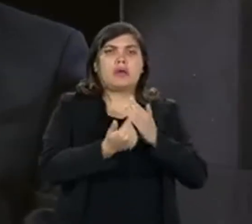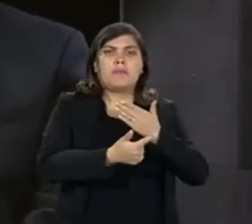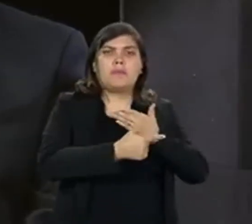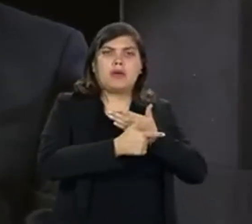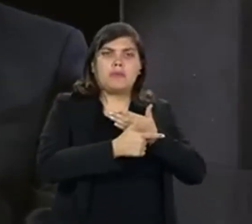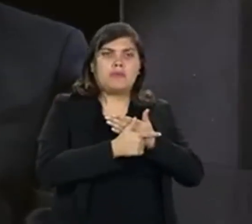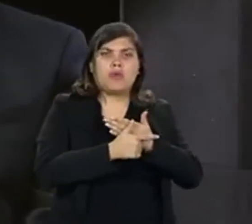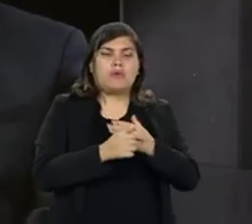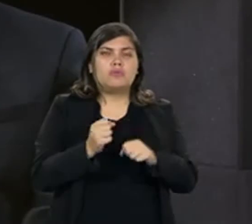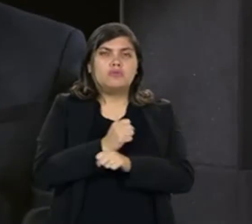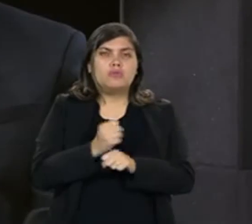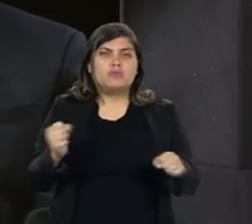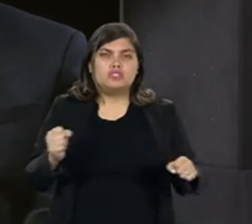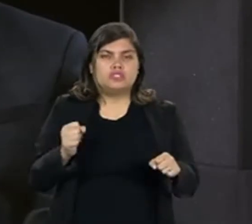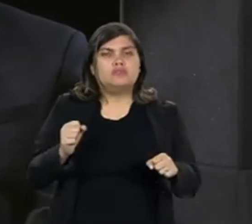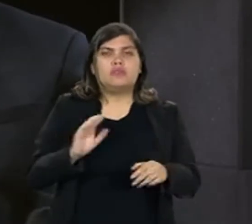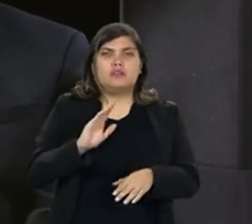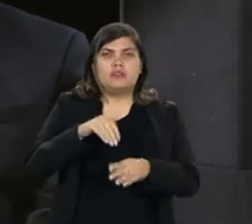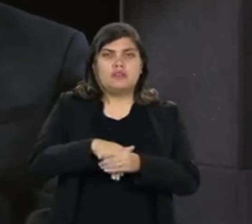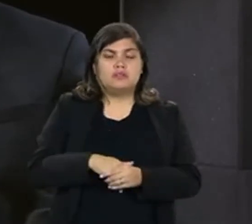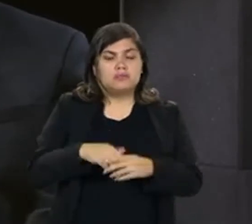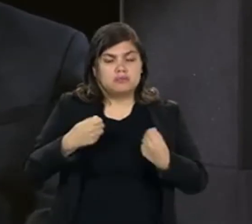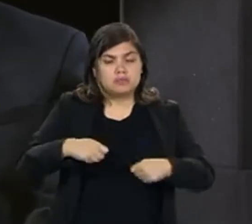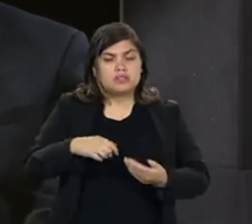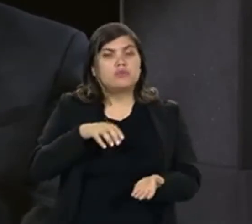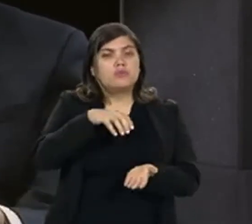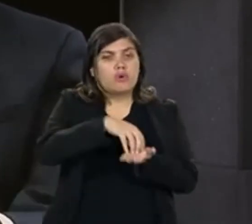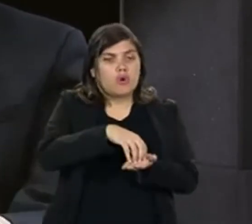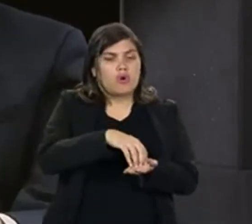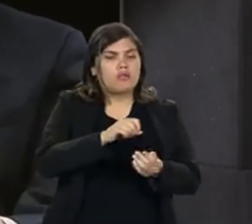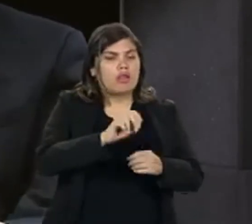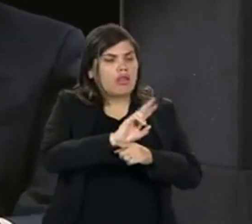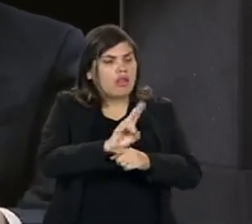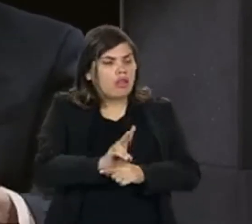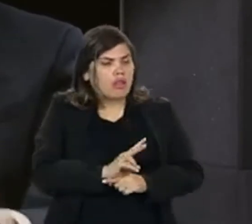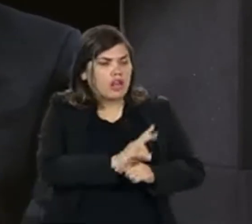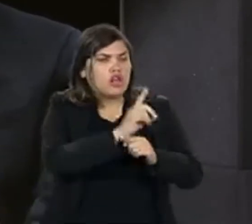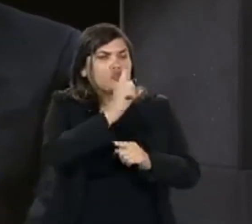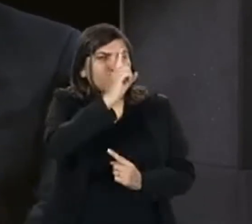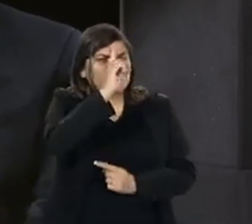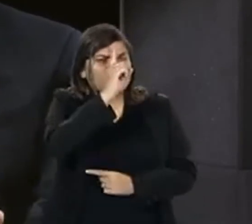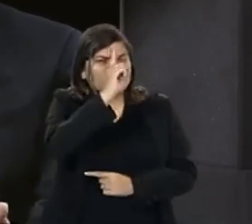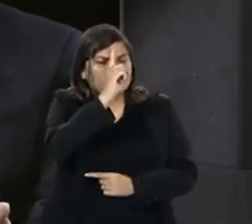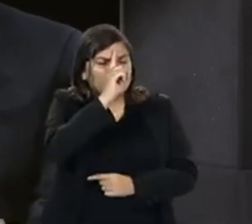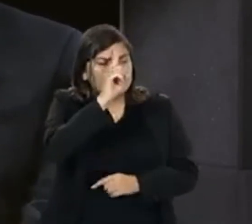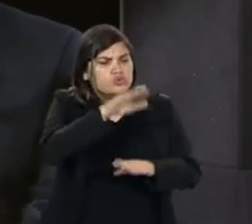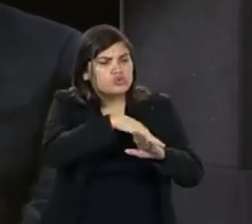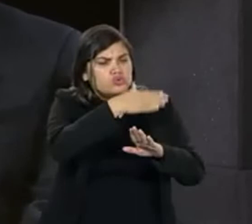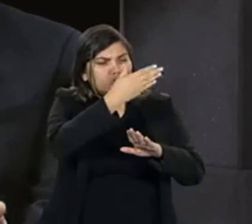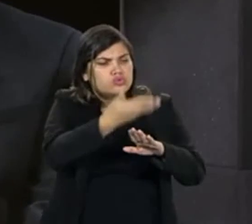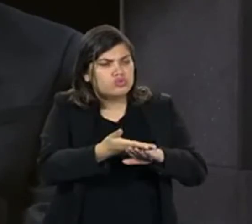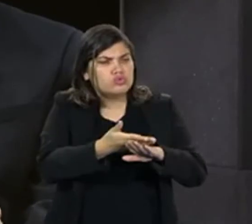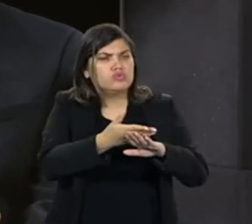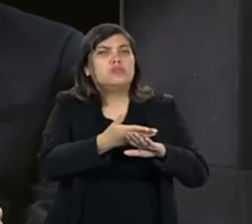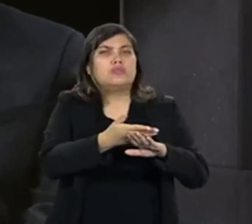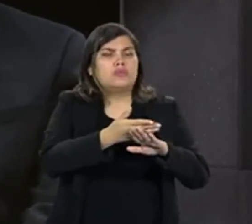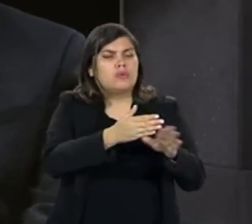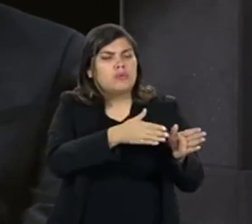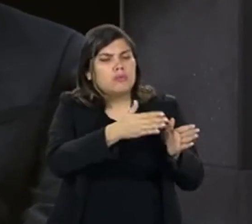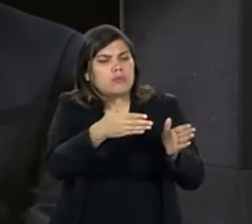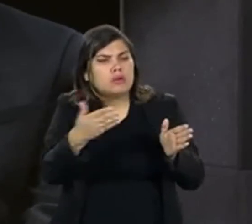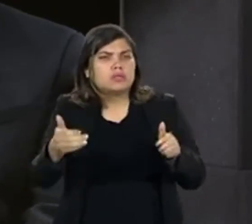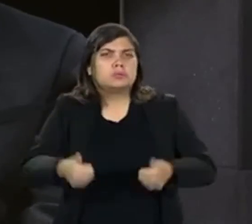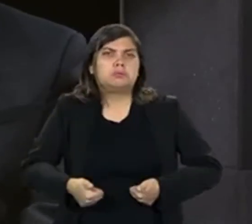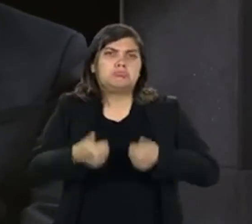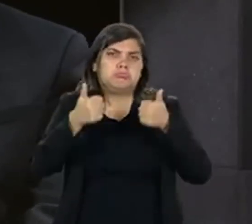esse papel. Não há como ter uma eleição sem ter um órgão que fique olhando diariamente, noite e dia,